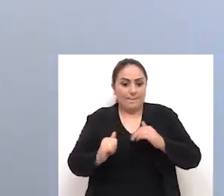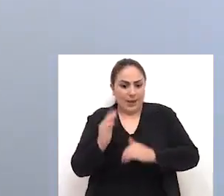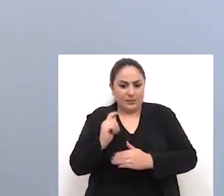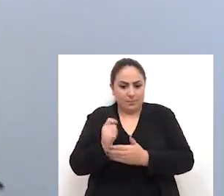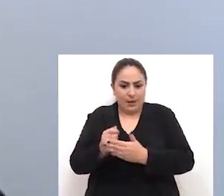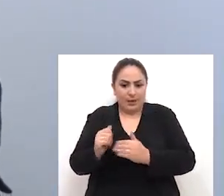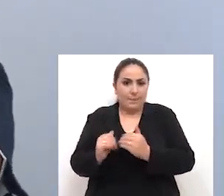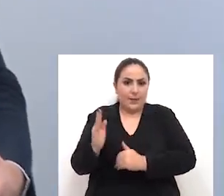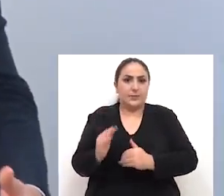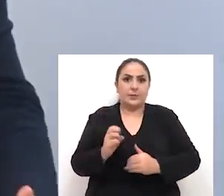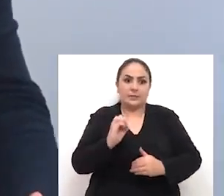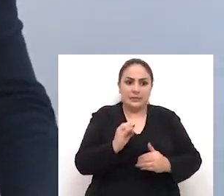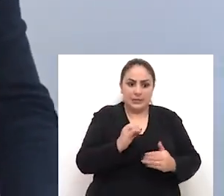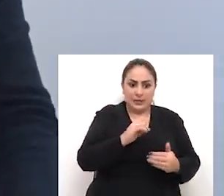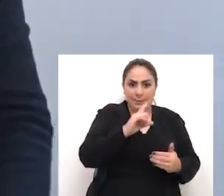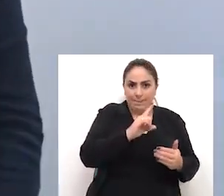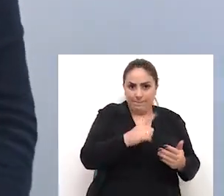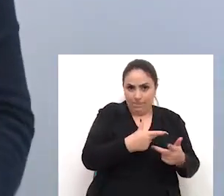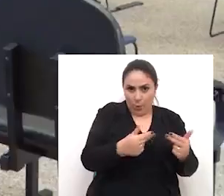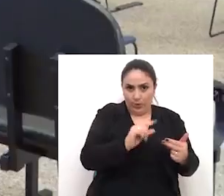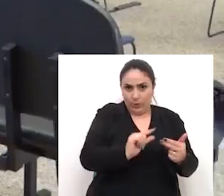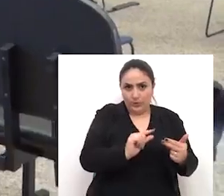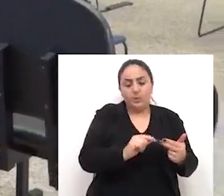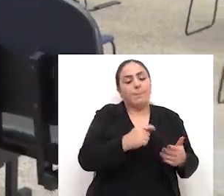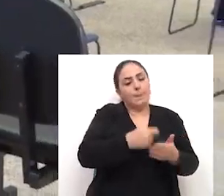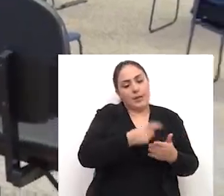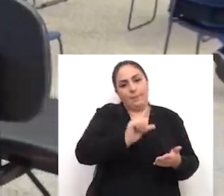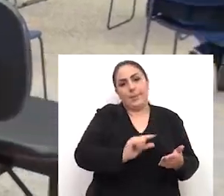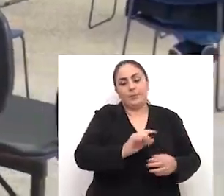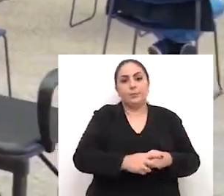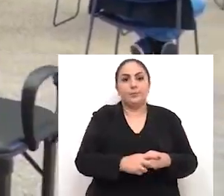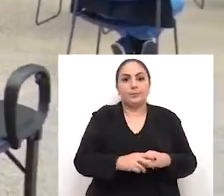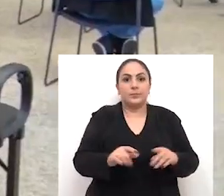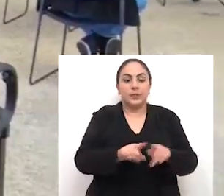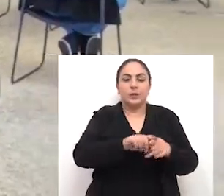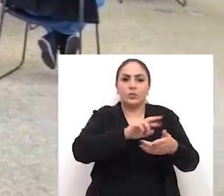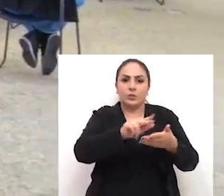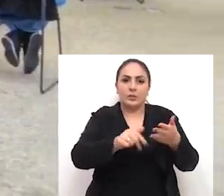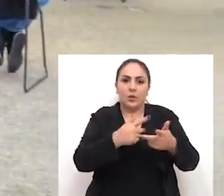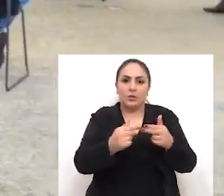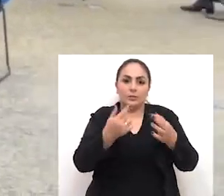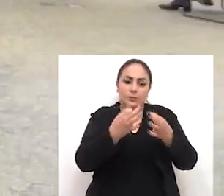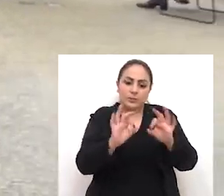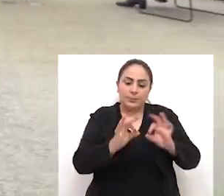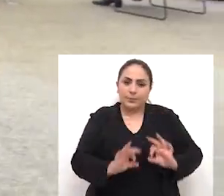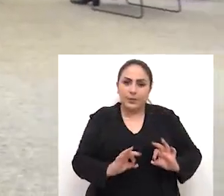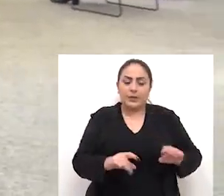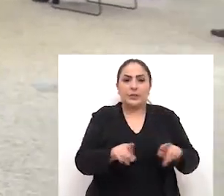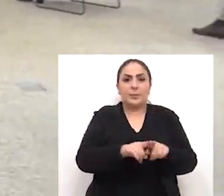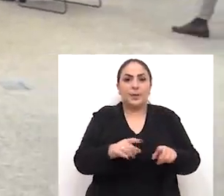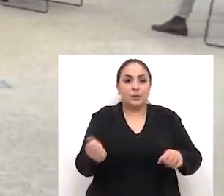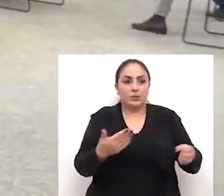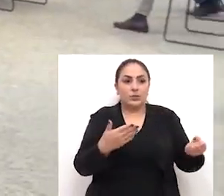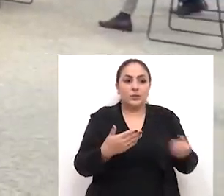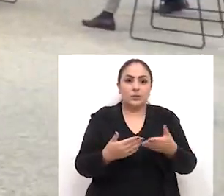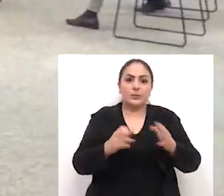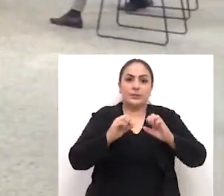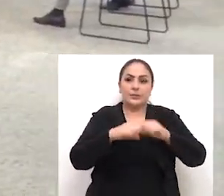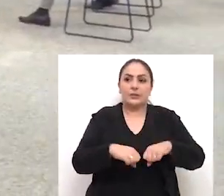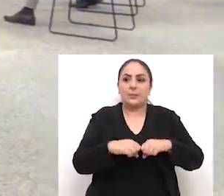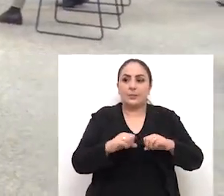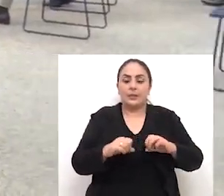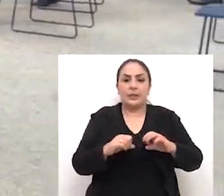mais, e quem tem menos vai pagar menos. A série de medidas para simplificar e modernizar o sistema